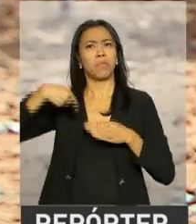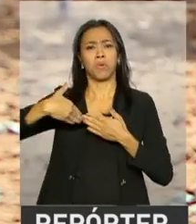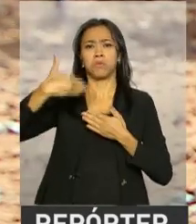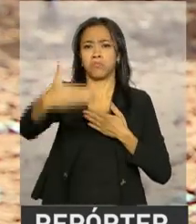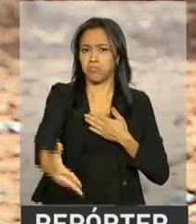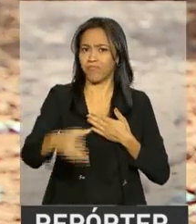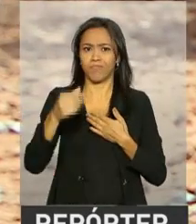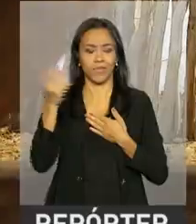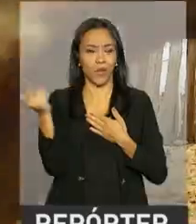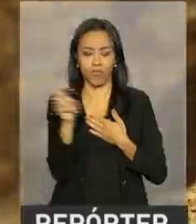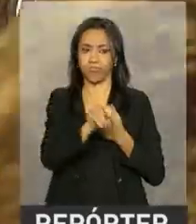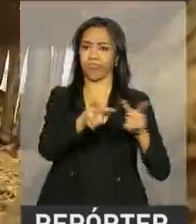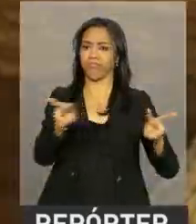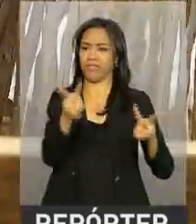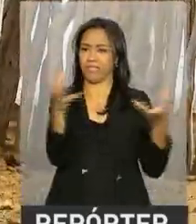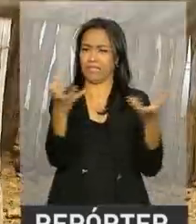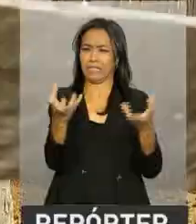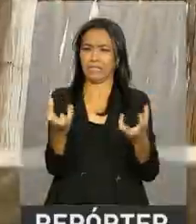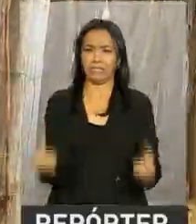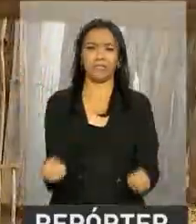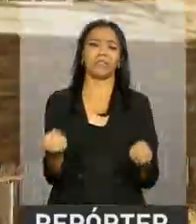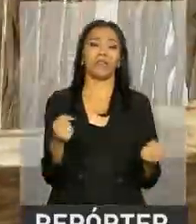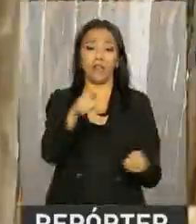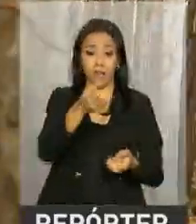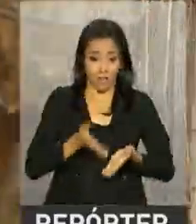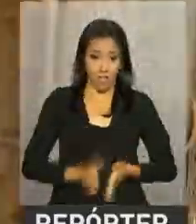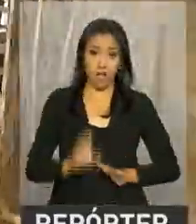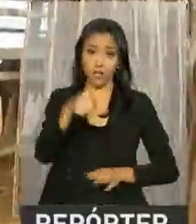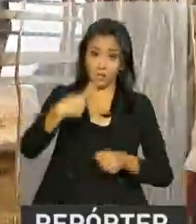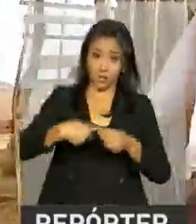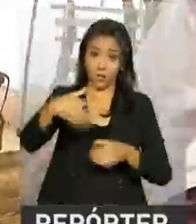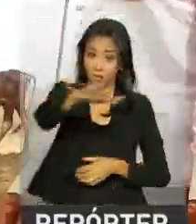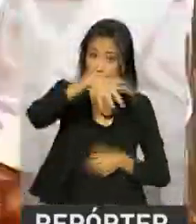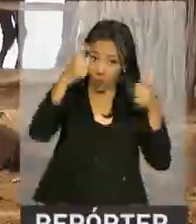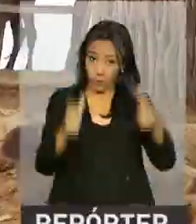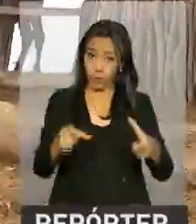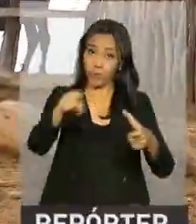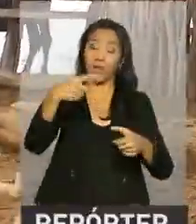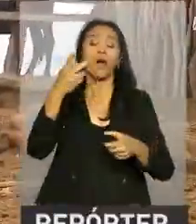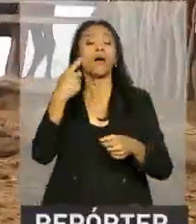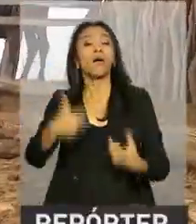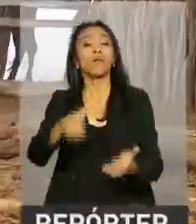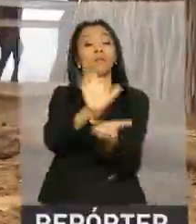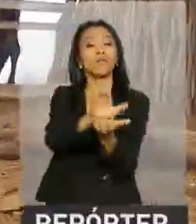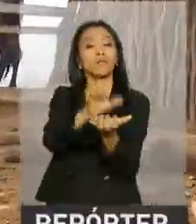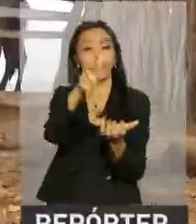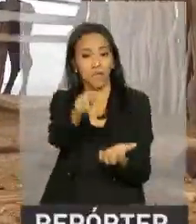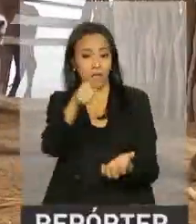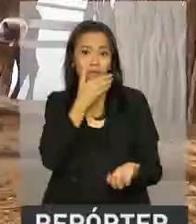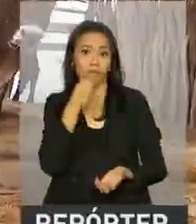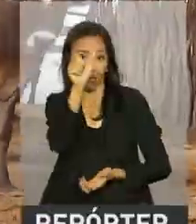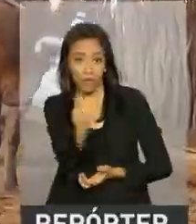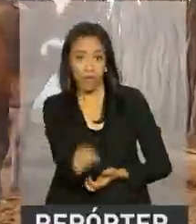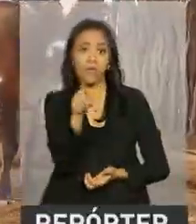cá, foi tudo só diminuindo, diminuindo. Nascido e criado na zona rural de floresta, no interior de Pernambuco, o agricultor